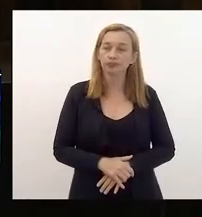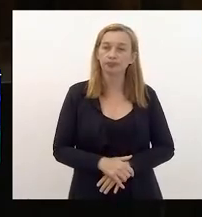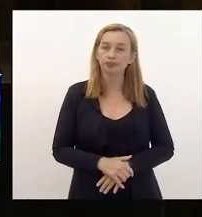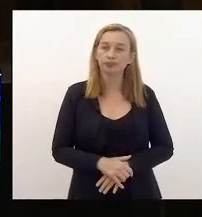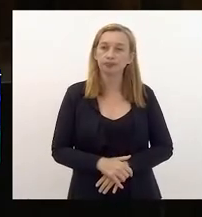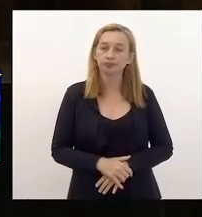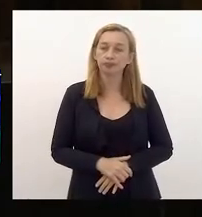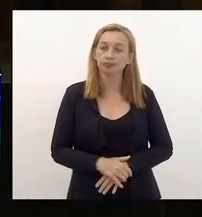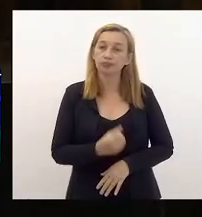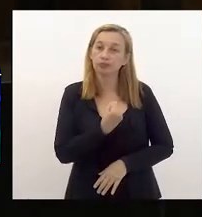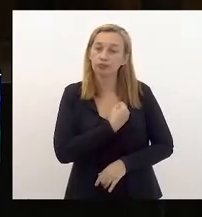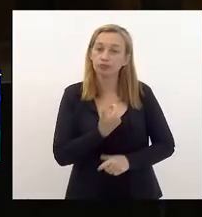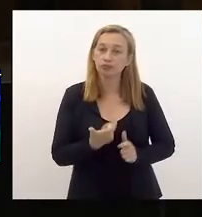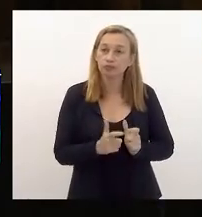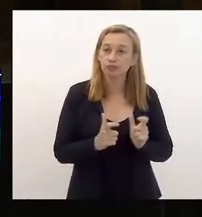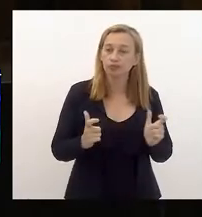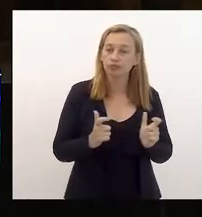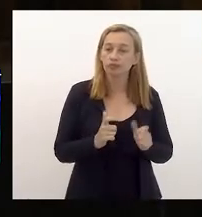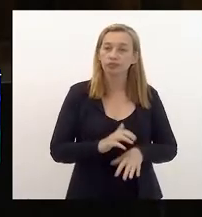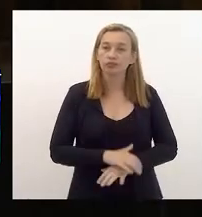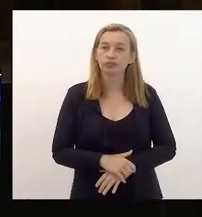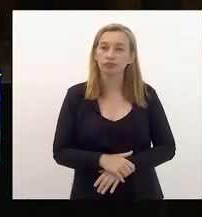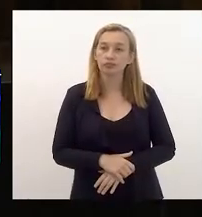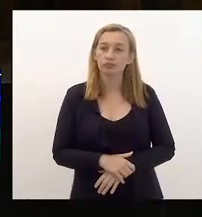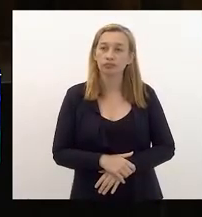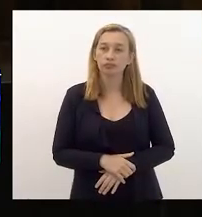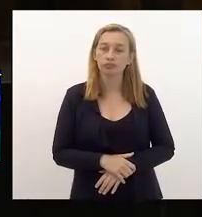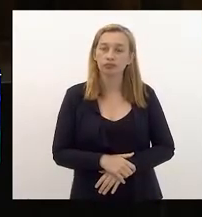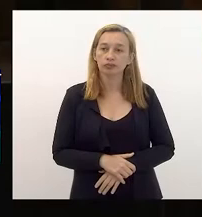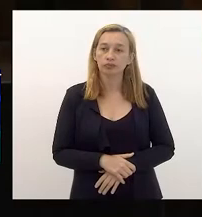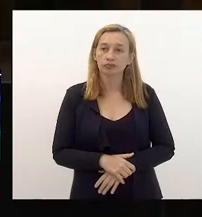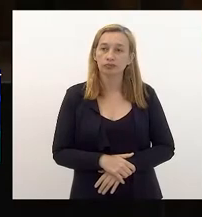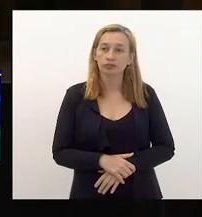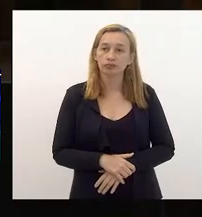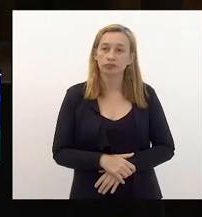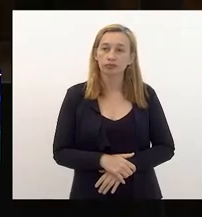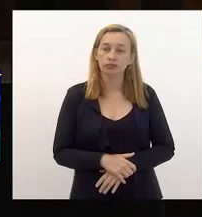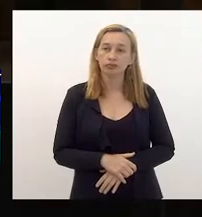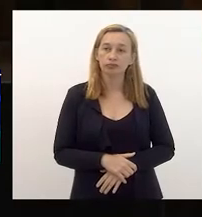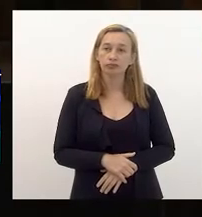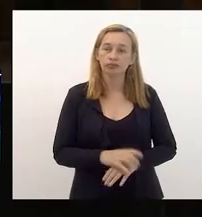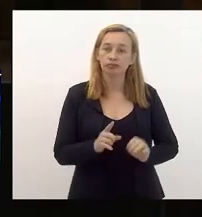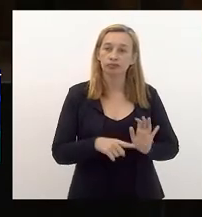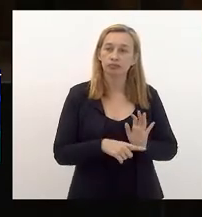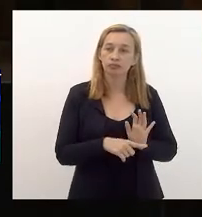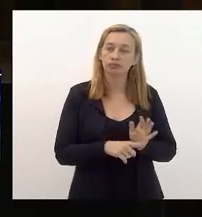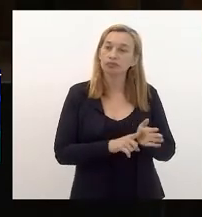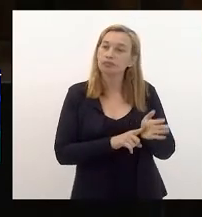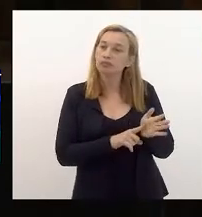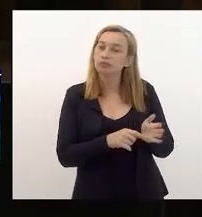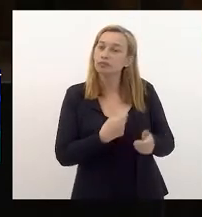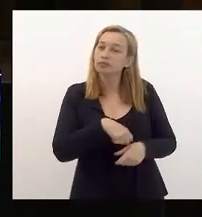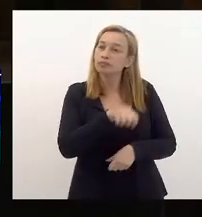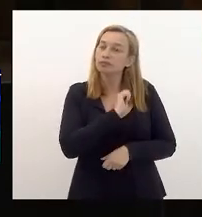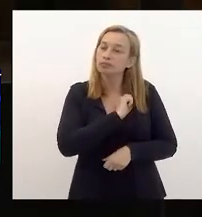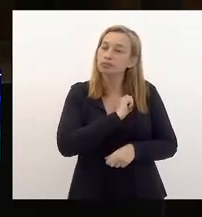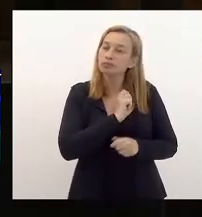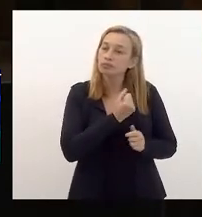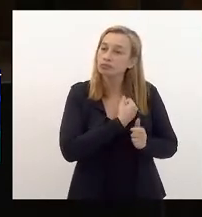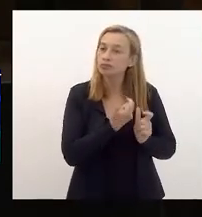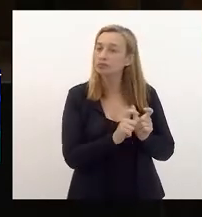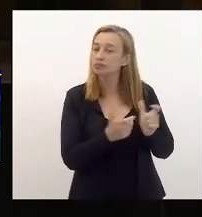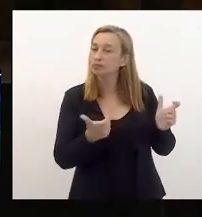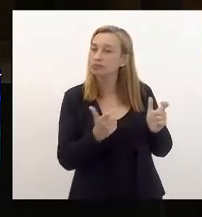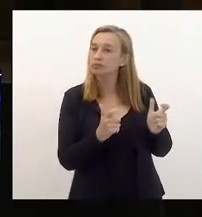de aumento nos benefícios fiscais com o crescimento da